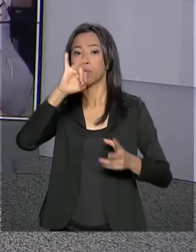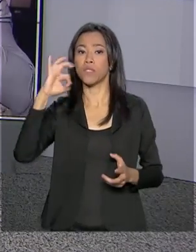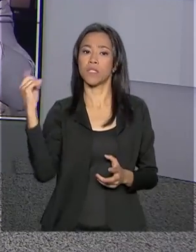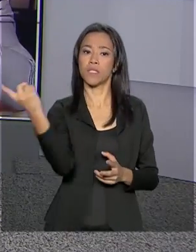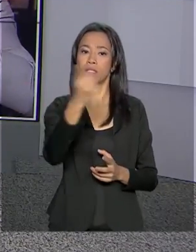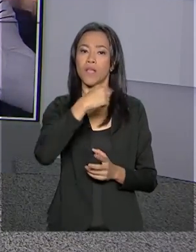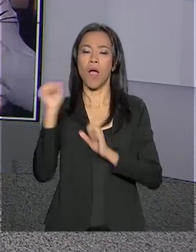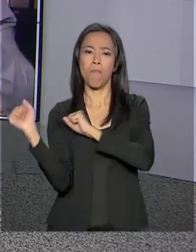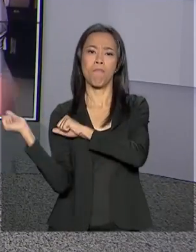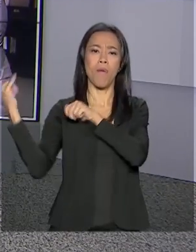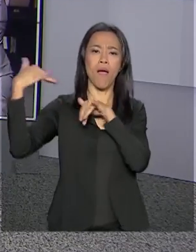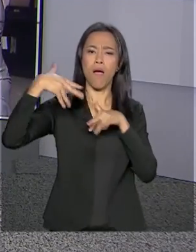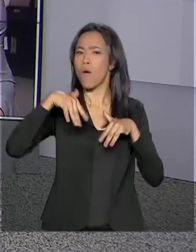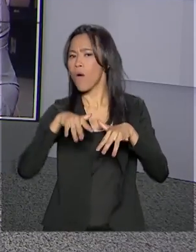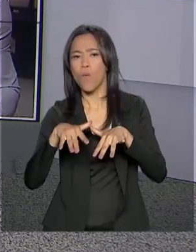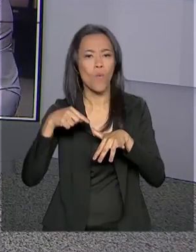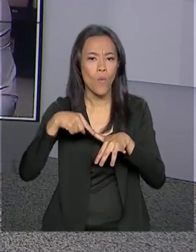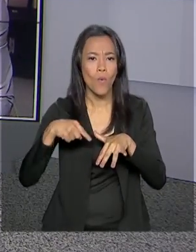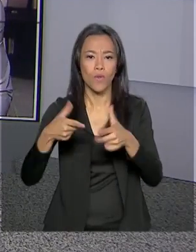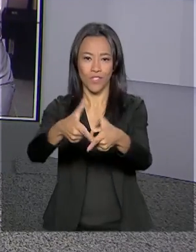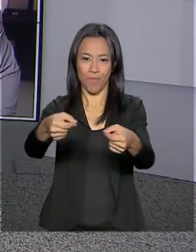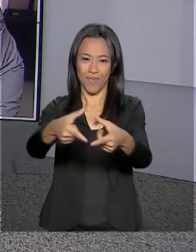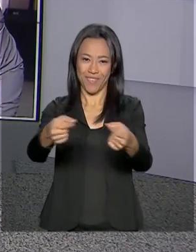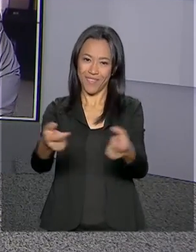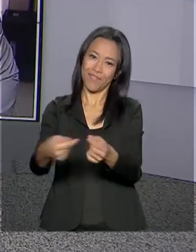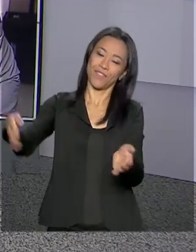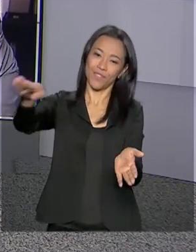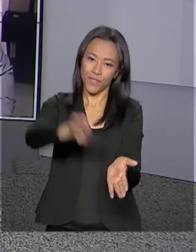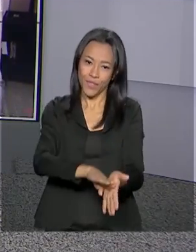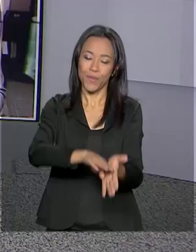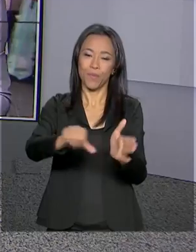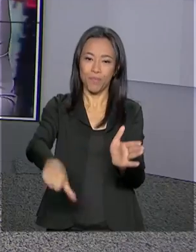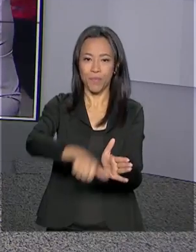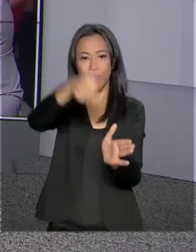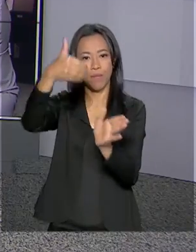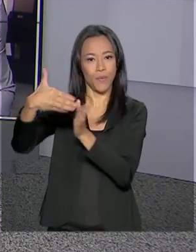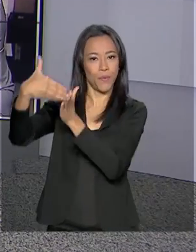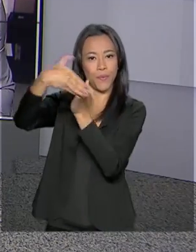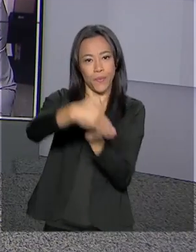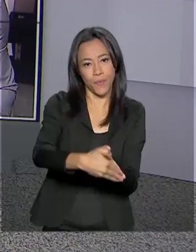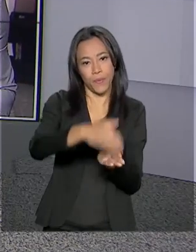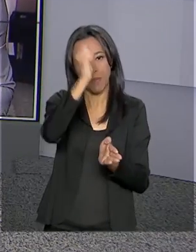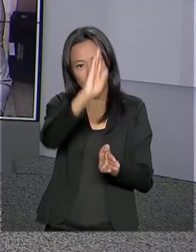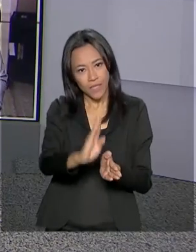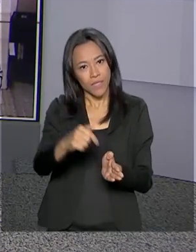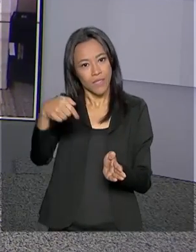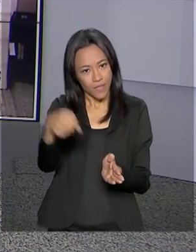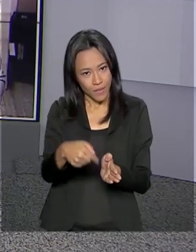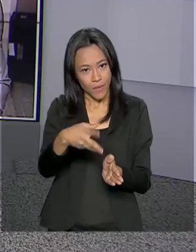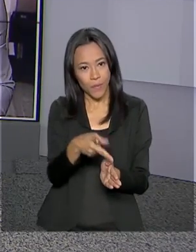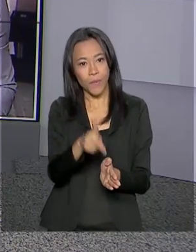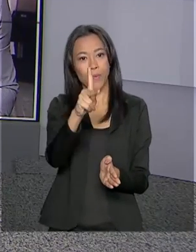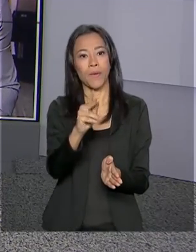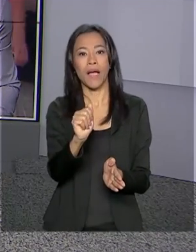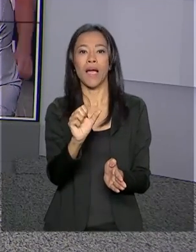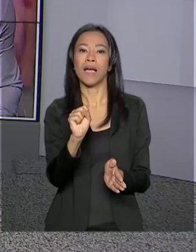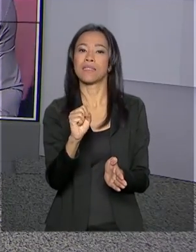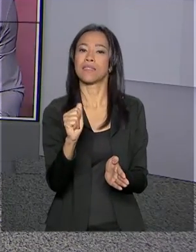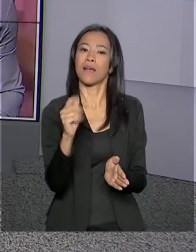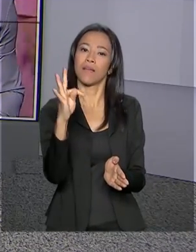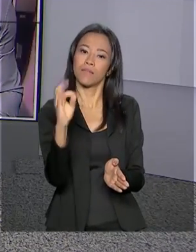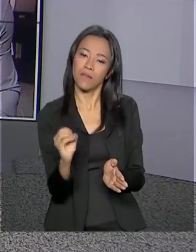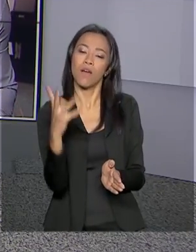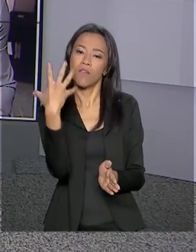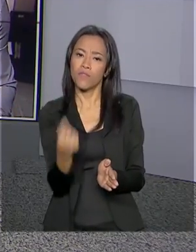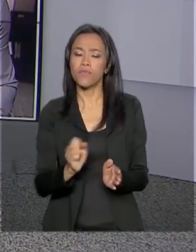Nacional da Imigração Japonesa, data que marca a chegada do primeiro navio de japoneses ao Brasil, o Kasato Maru. A gente vai agora até a